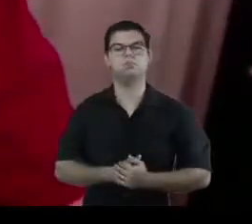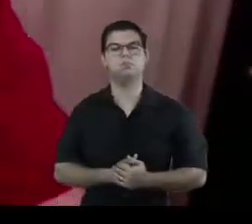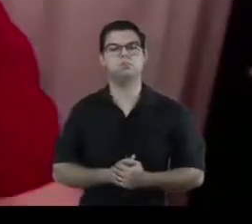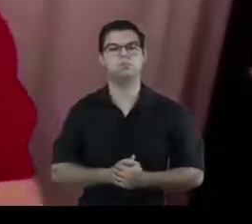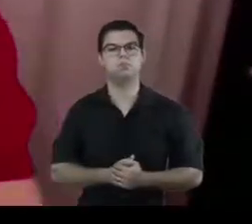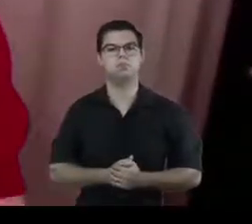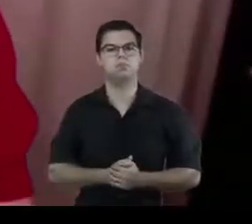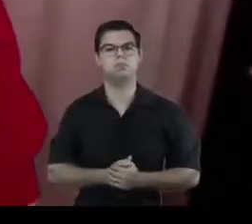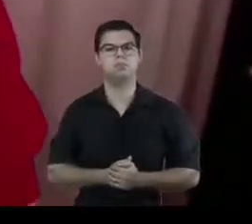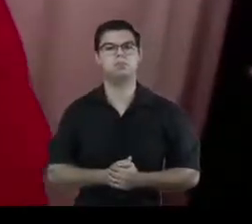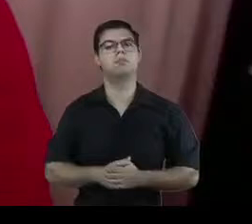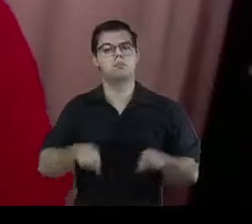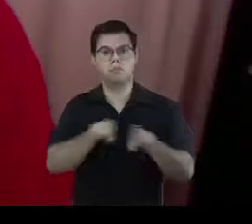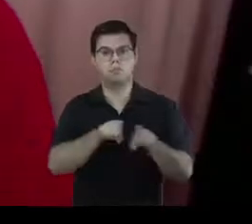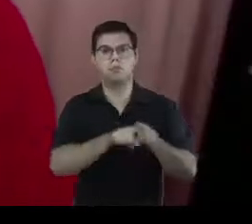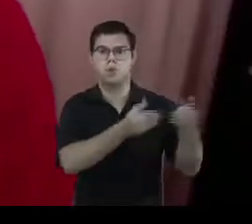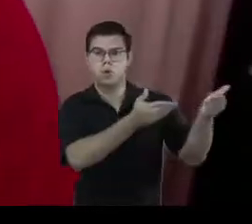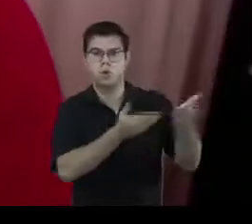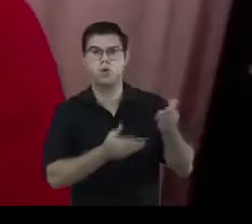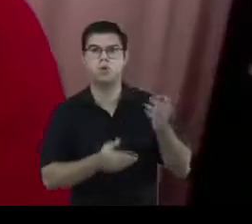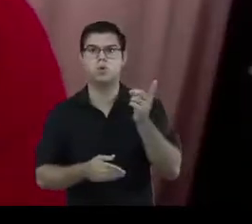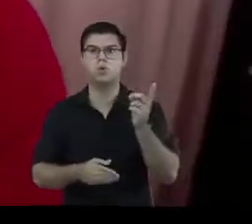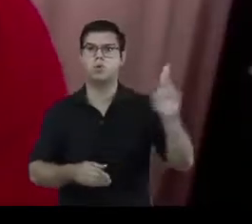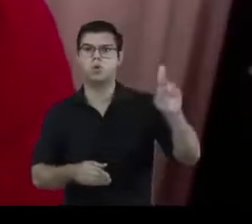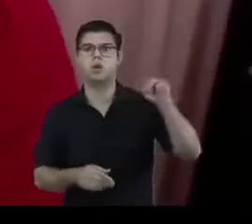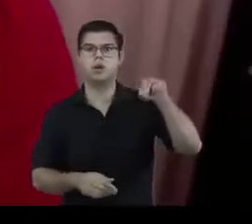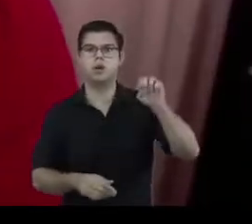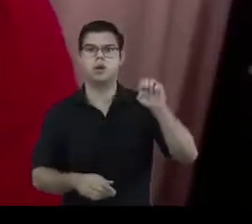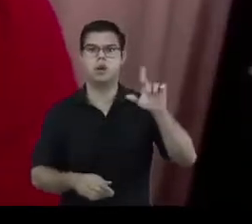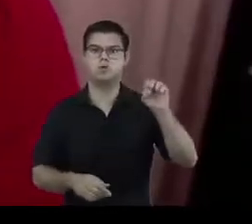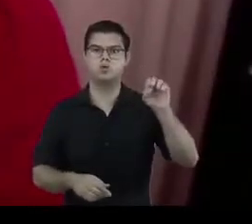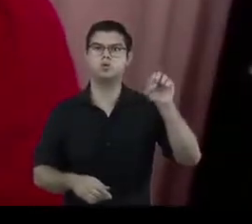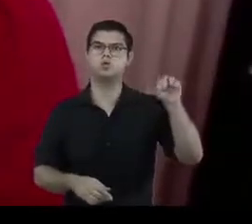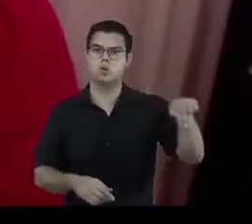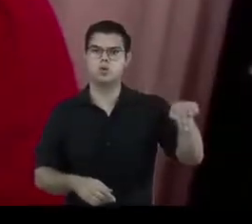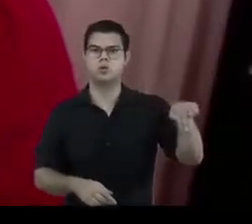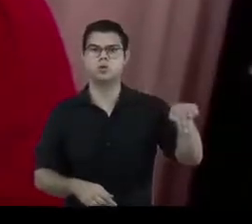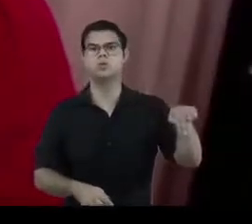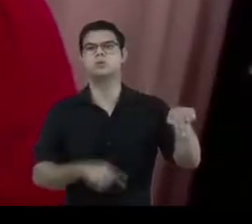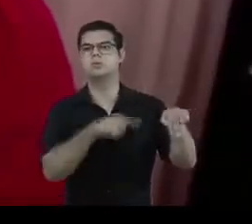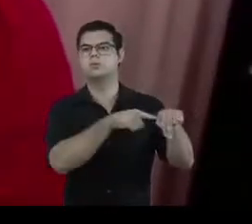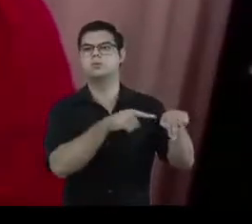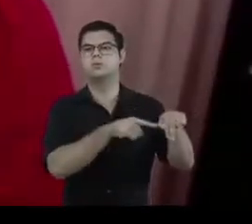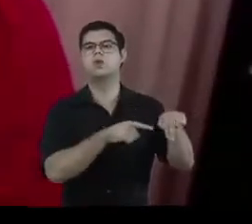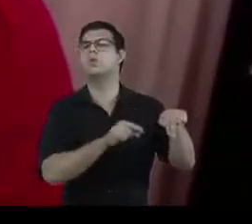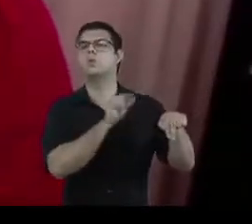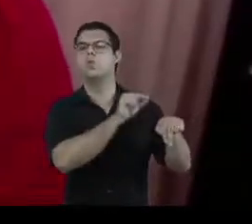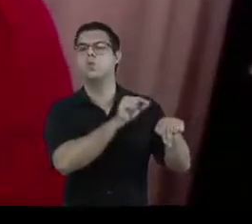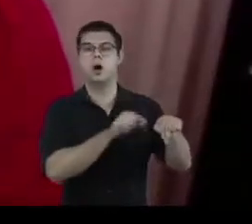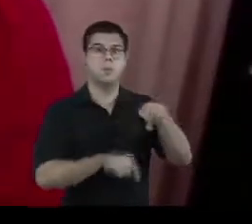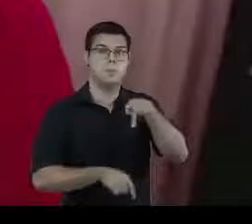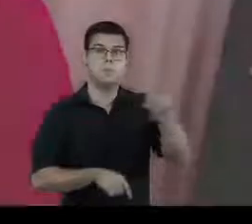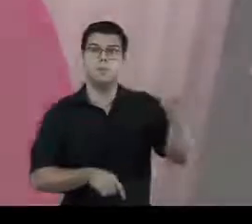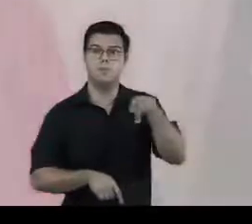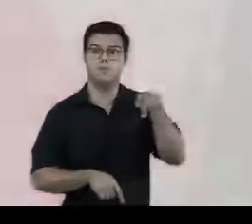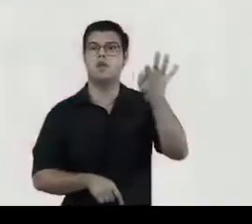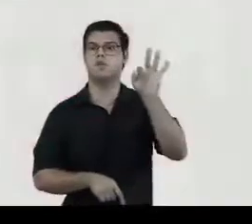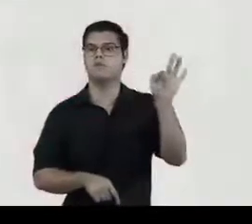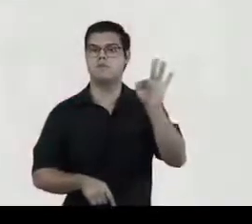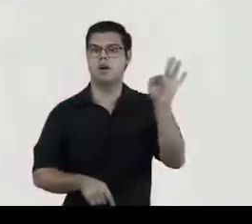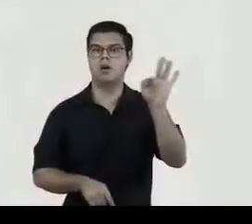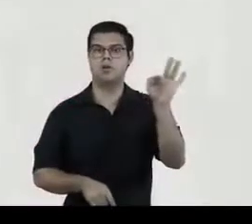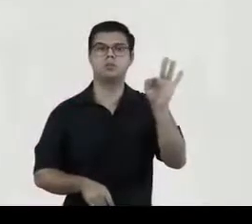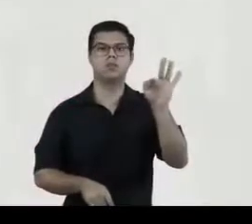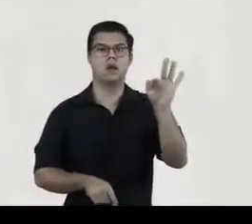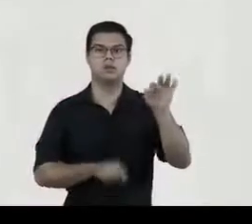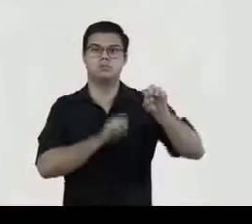Contamos também com a presença do doutor Nelson Schaposchnik, que é professor da Faculdade de Educação da Universidade